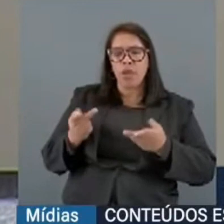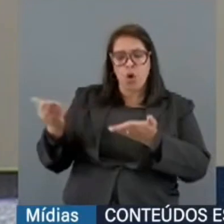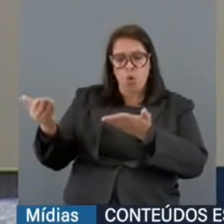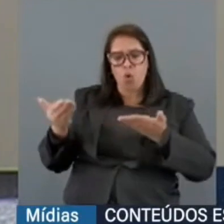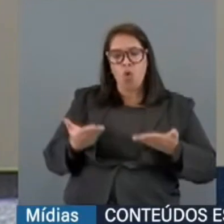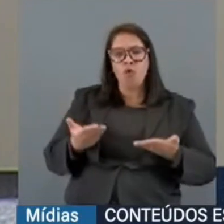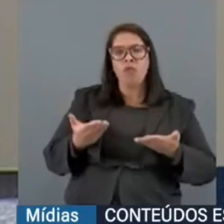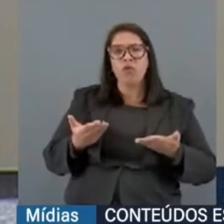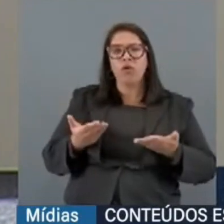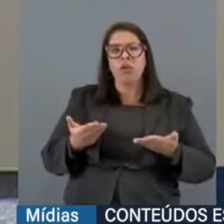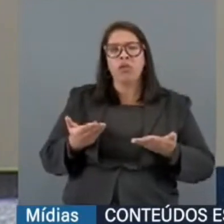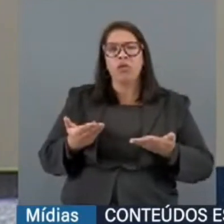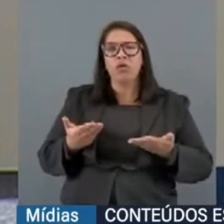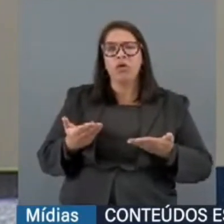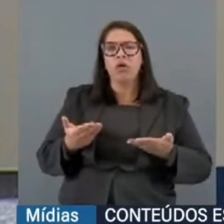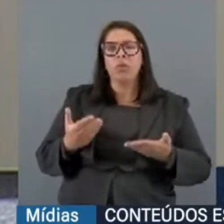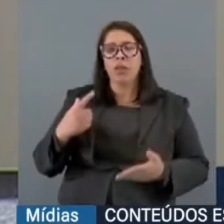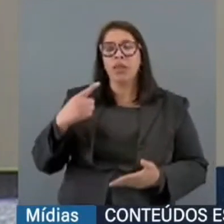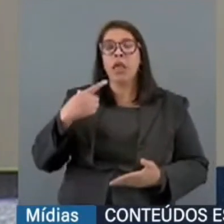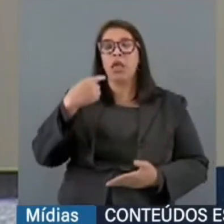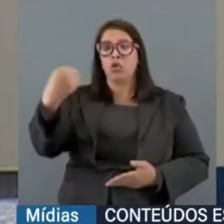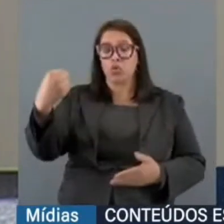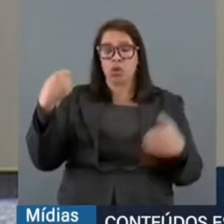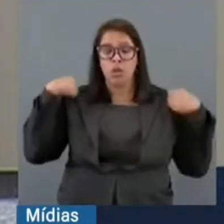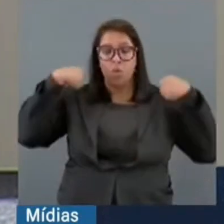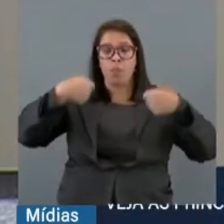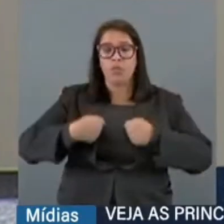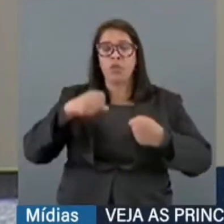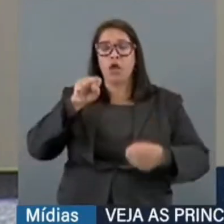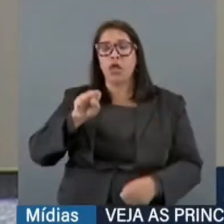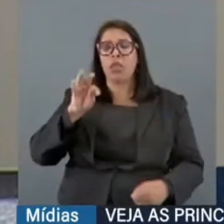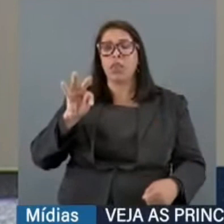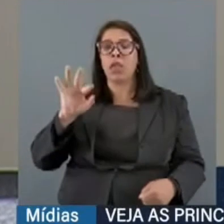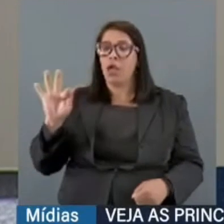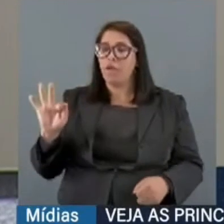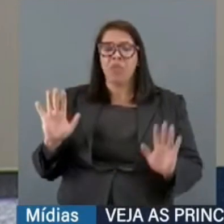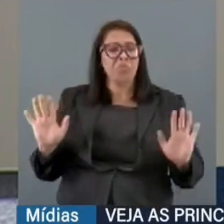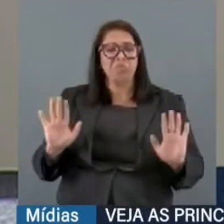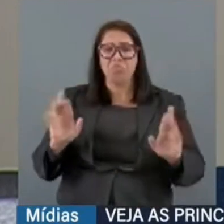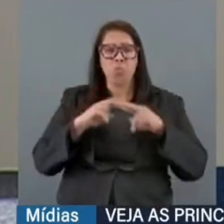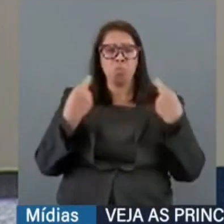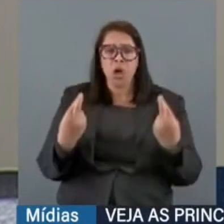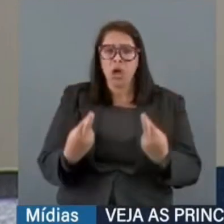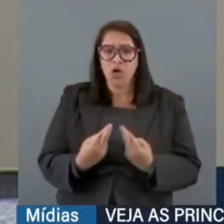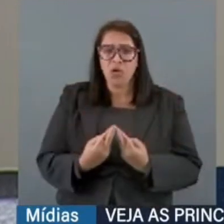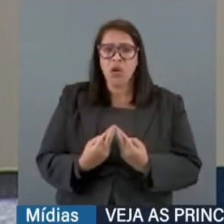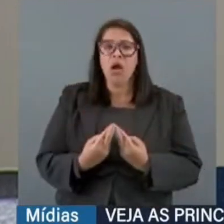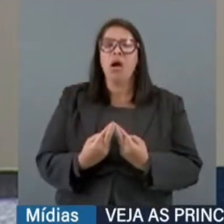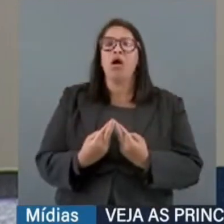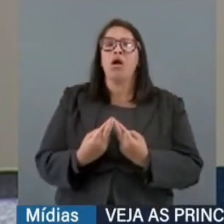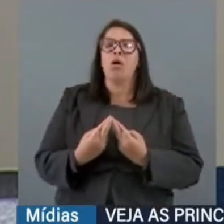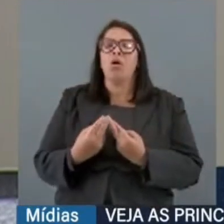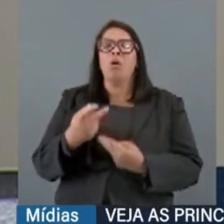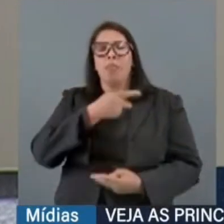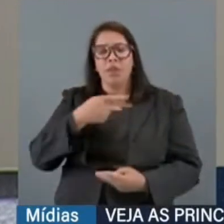para ser indicado ao Supremo Tribunal Federal. E nessa reunião, além do